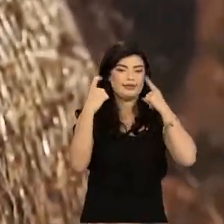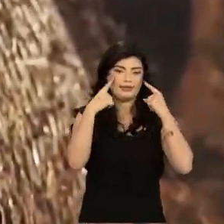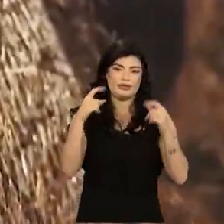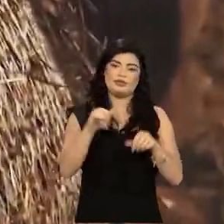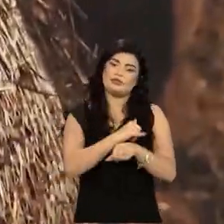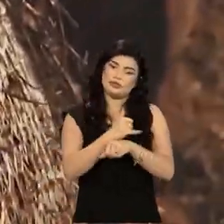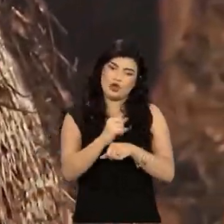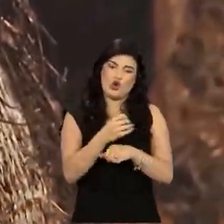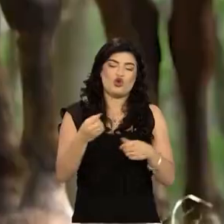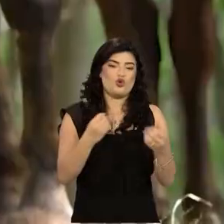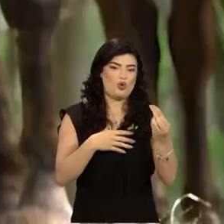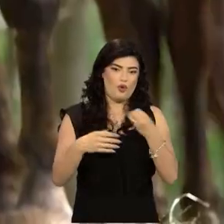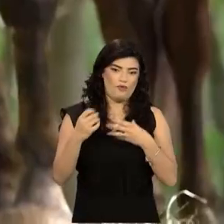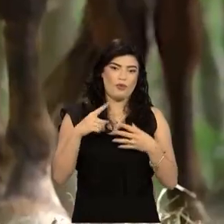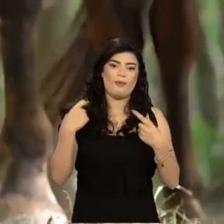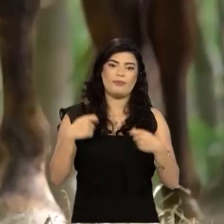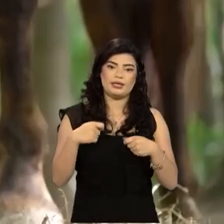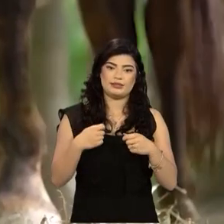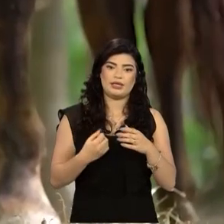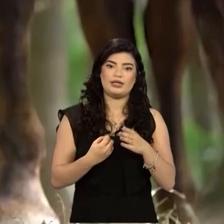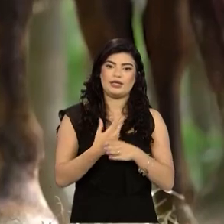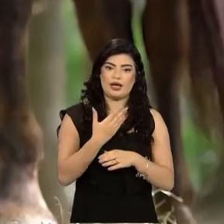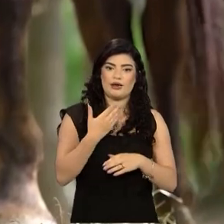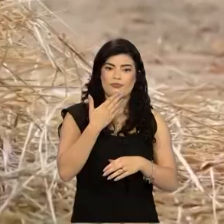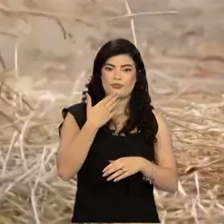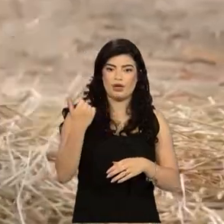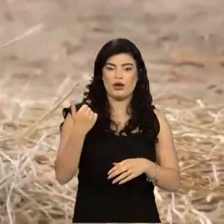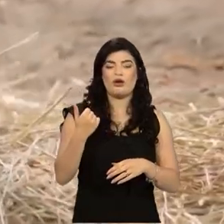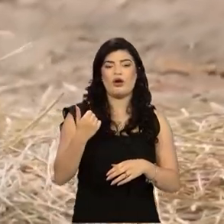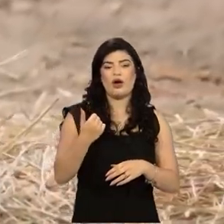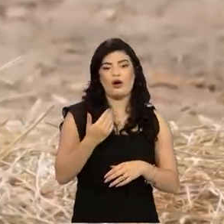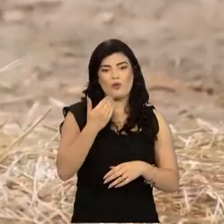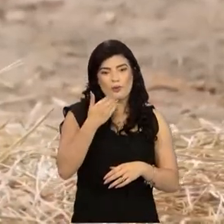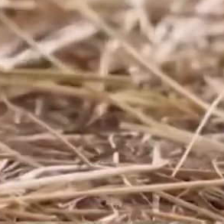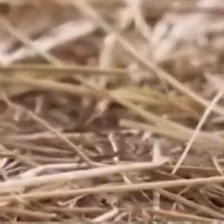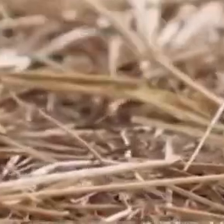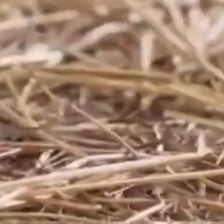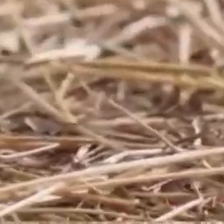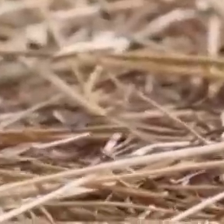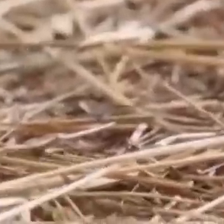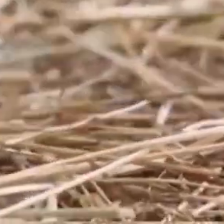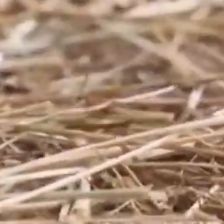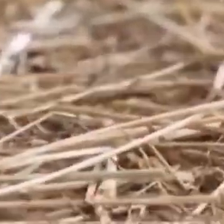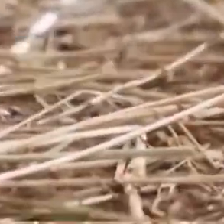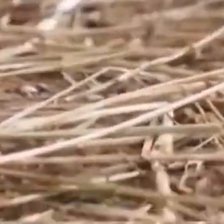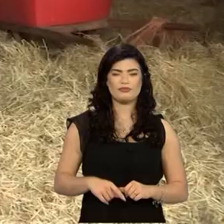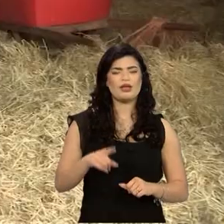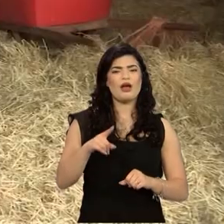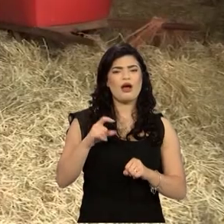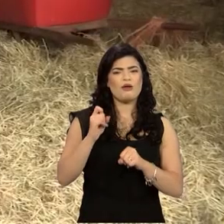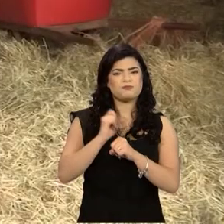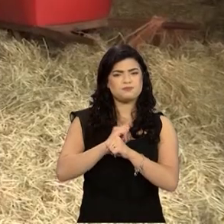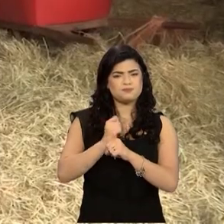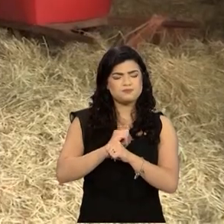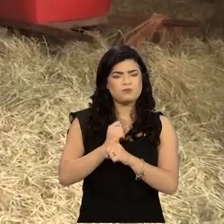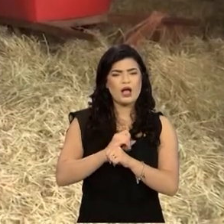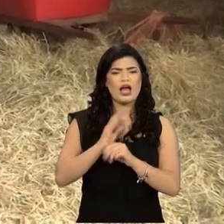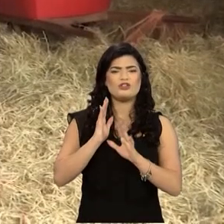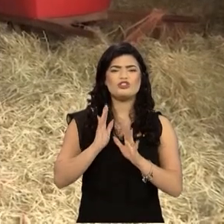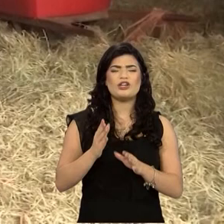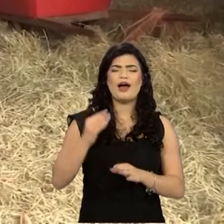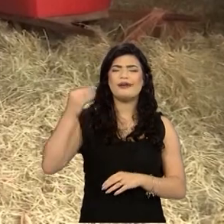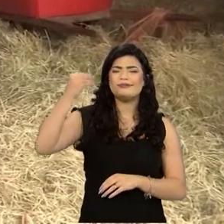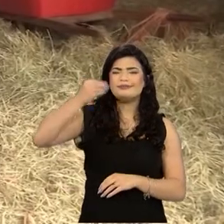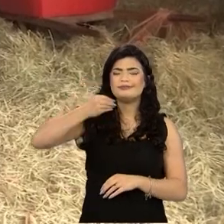temos sim que fazer uso de alguns, no caso, feno, algum alimento preservado. Em anos, como nós estamos vindo aí,